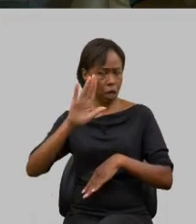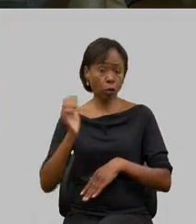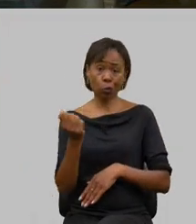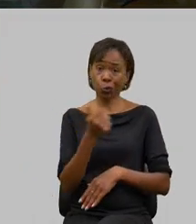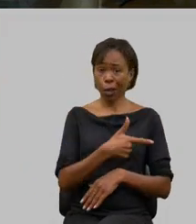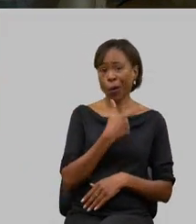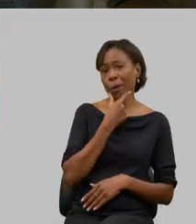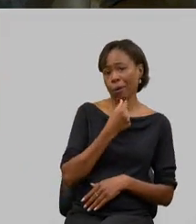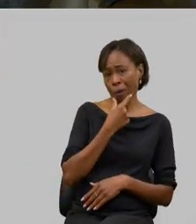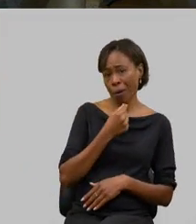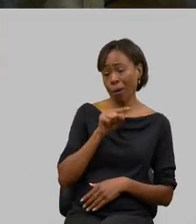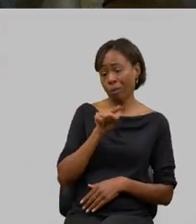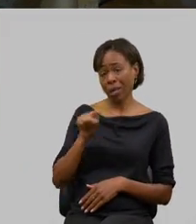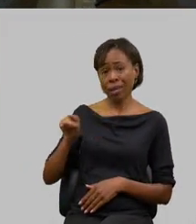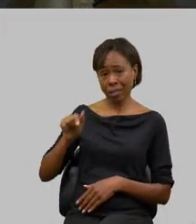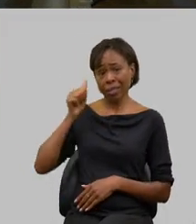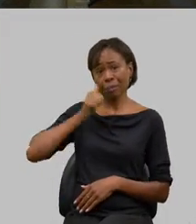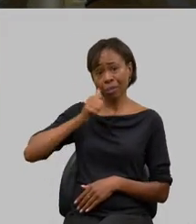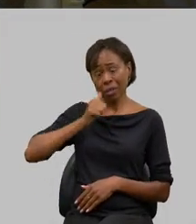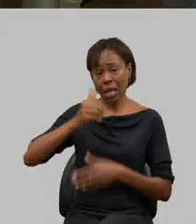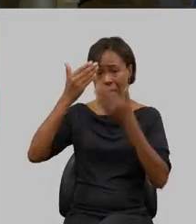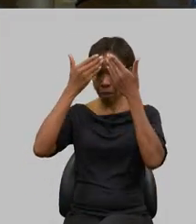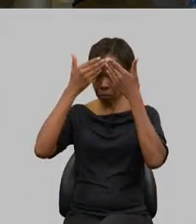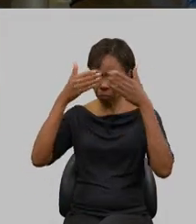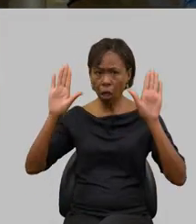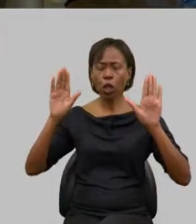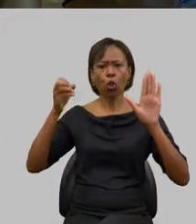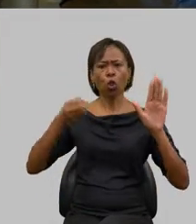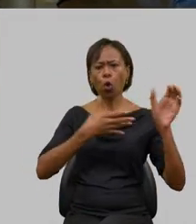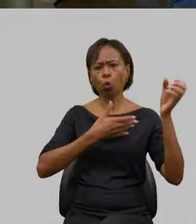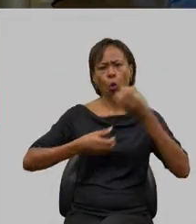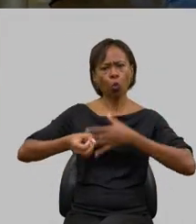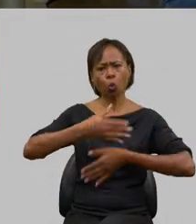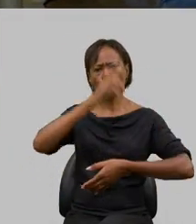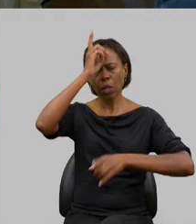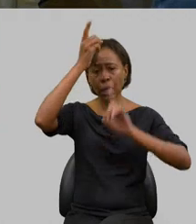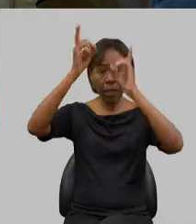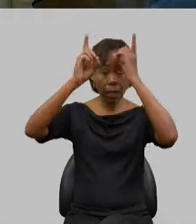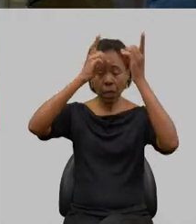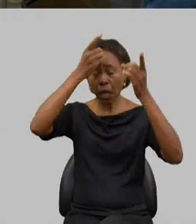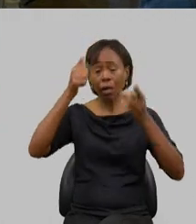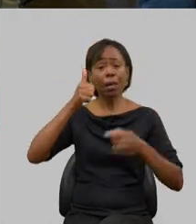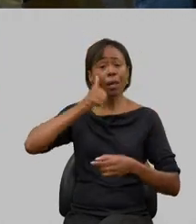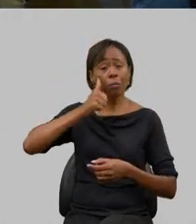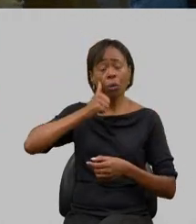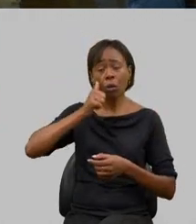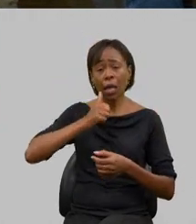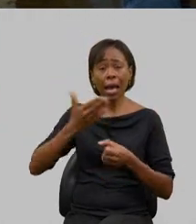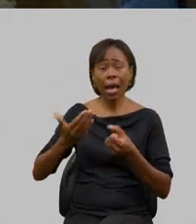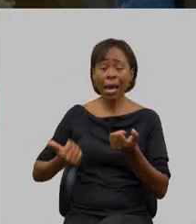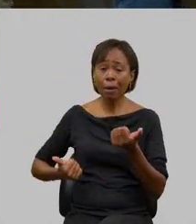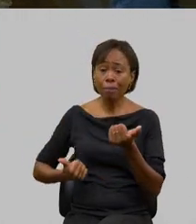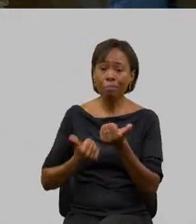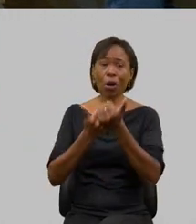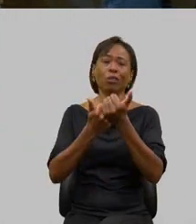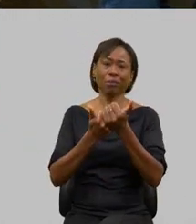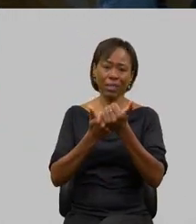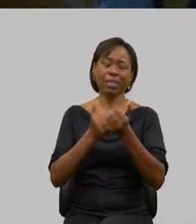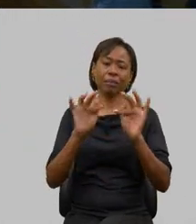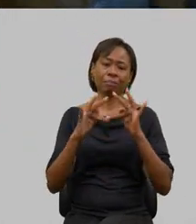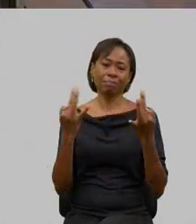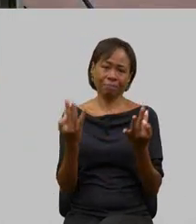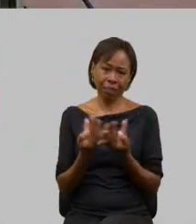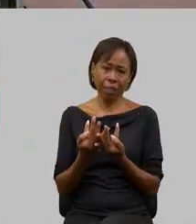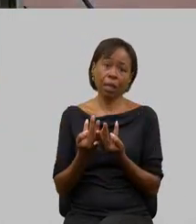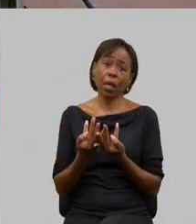homens ela também é mais aberta às inovações e a mulher é o pilar da família e na sucessão no